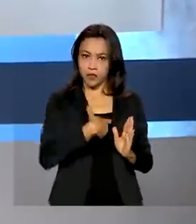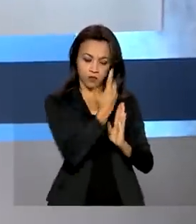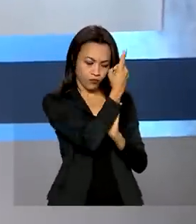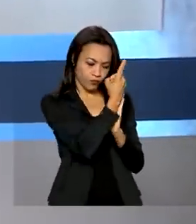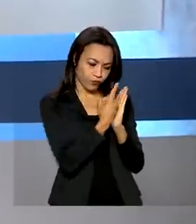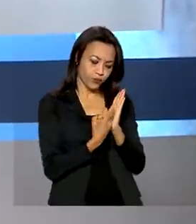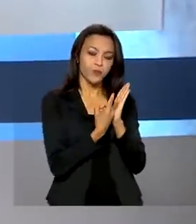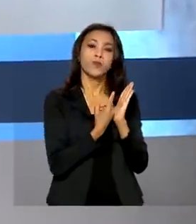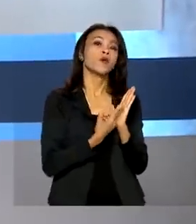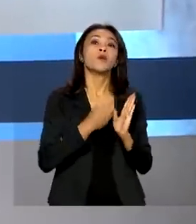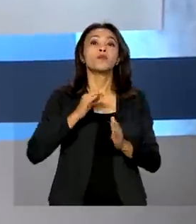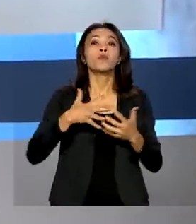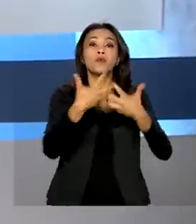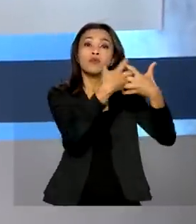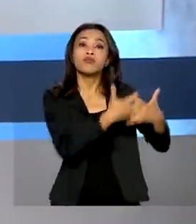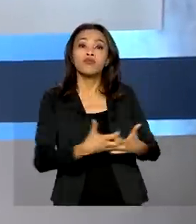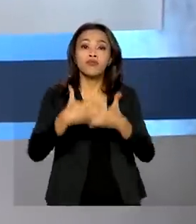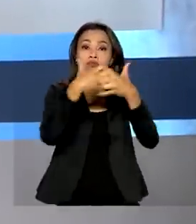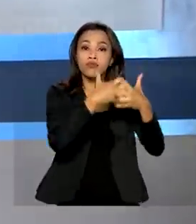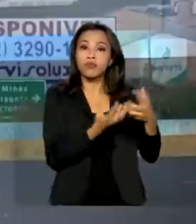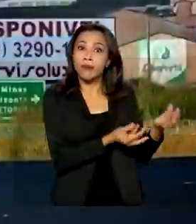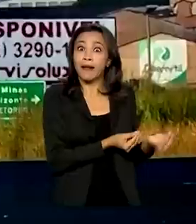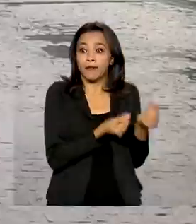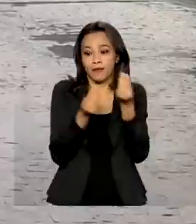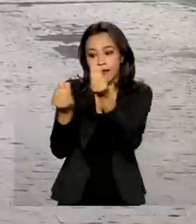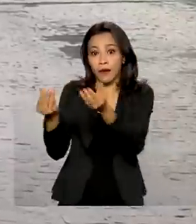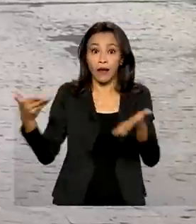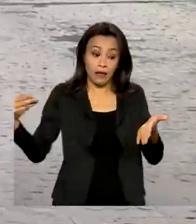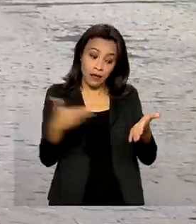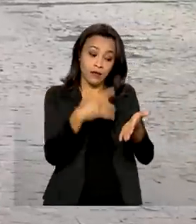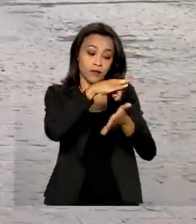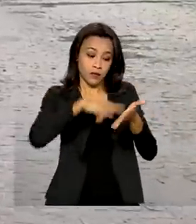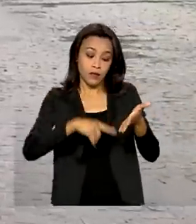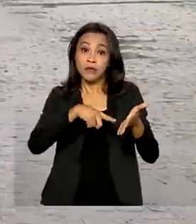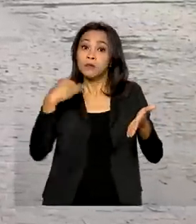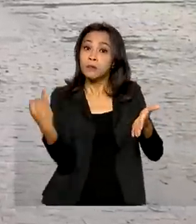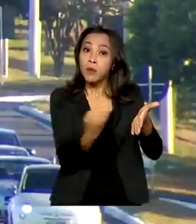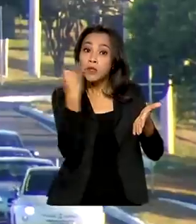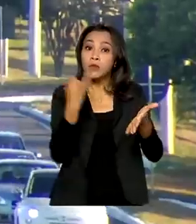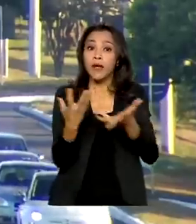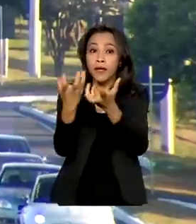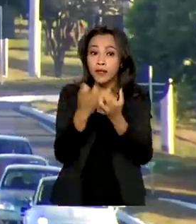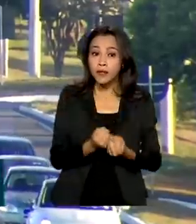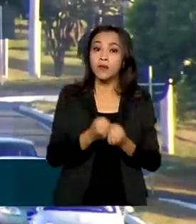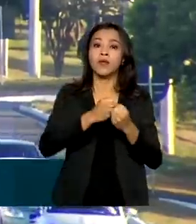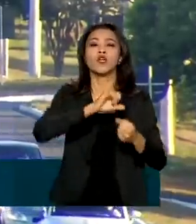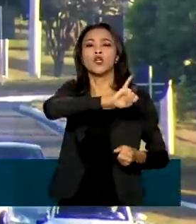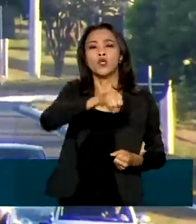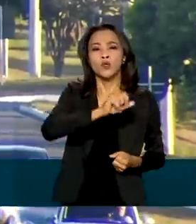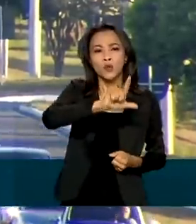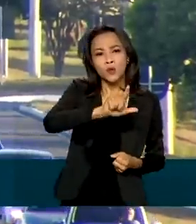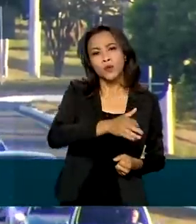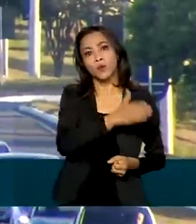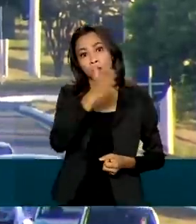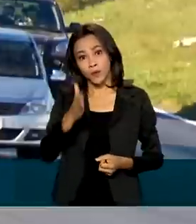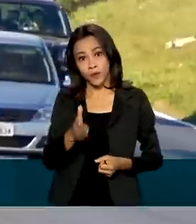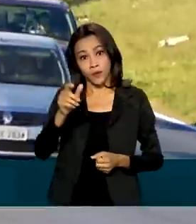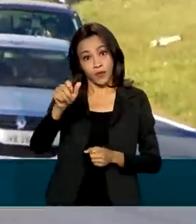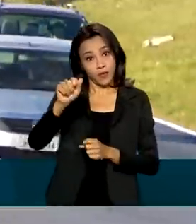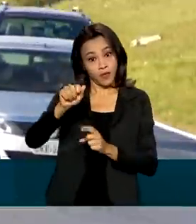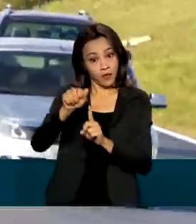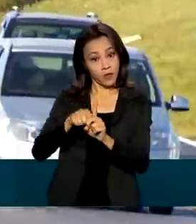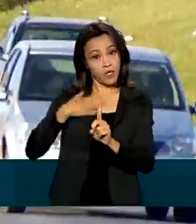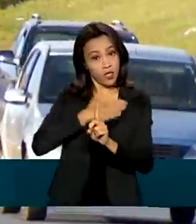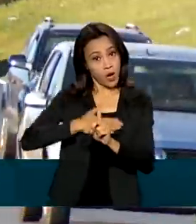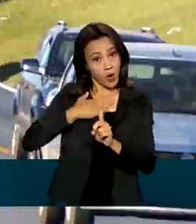caminhoneiros autônomos. O documento é necessário para receber as parcelas de julho e agosto. Para o